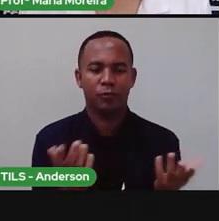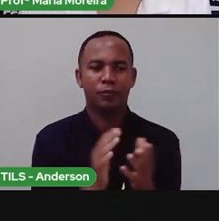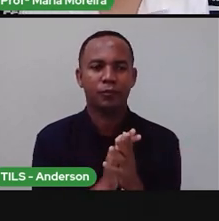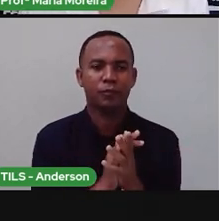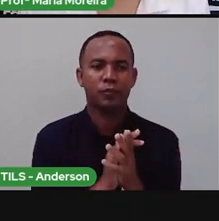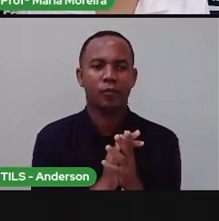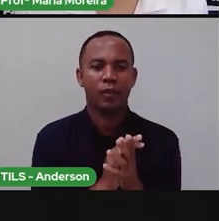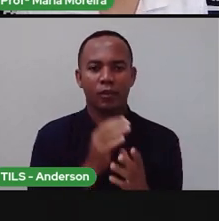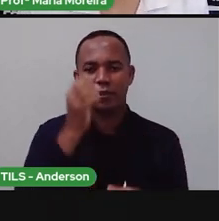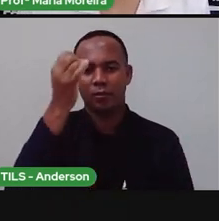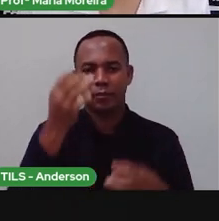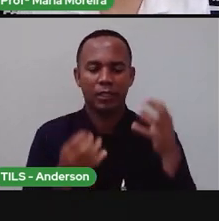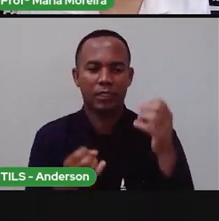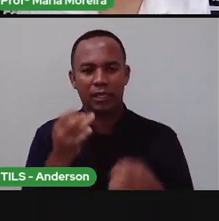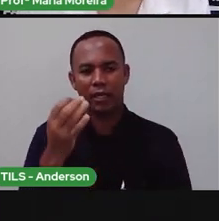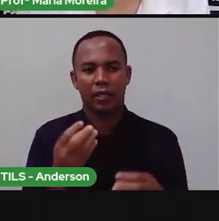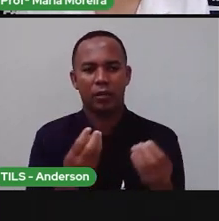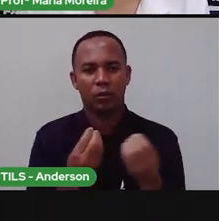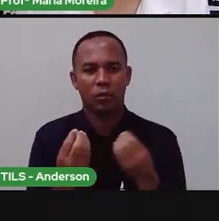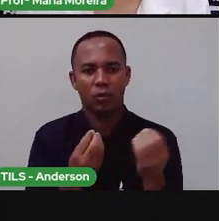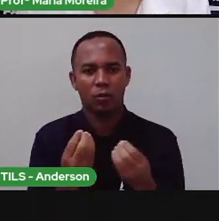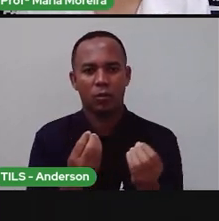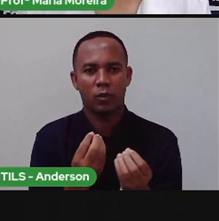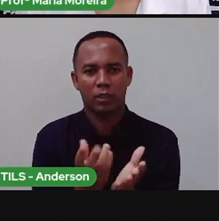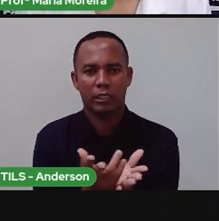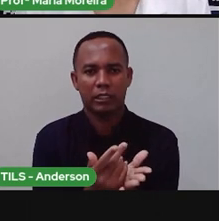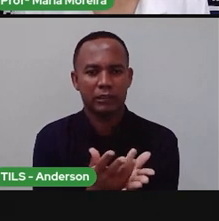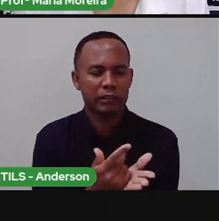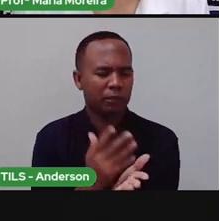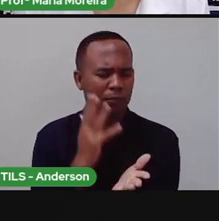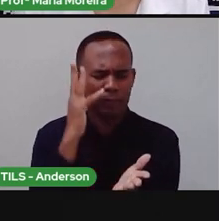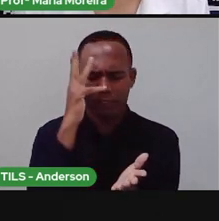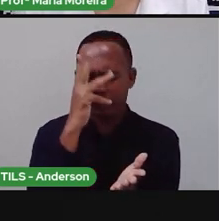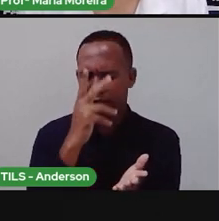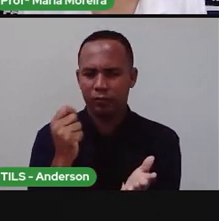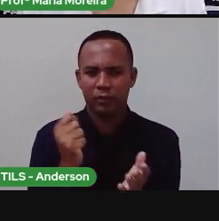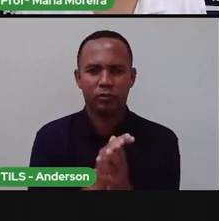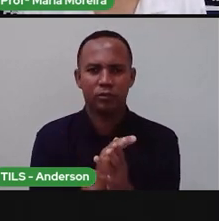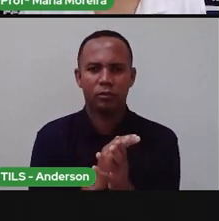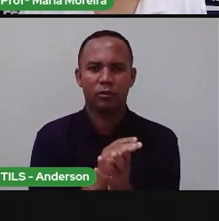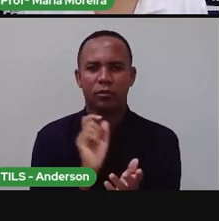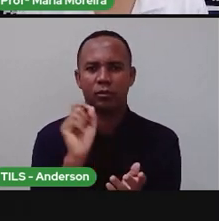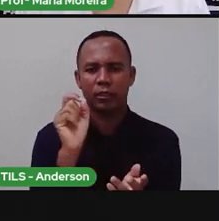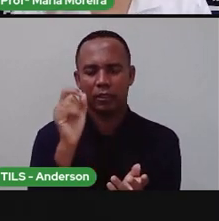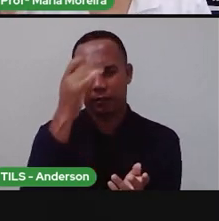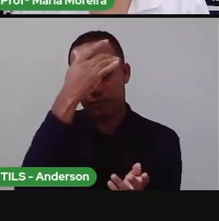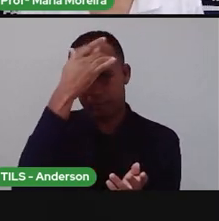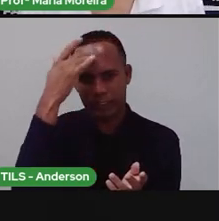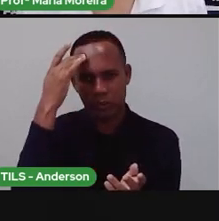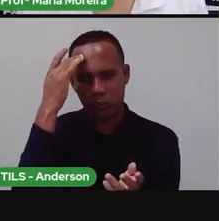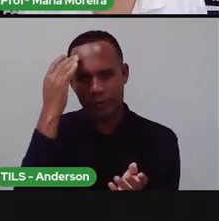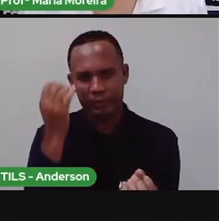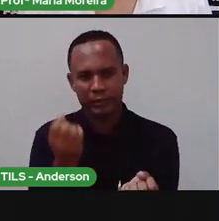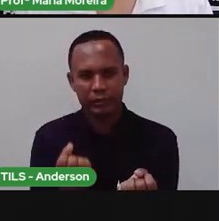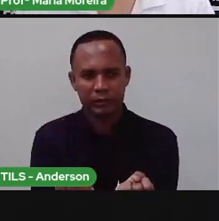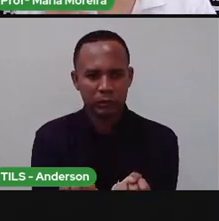E vamos falar sobre essa imagem maravilhosa que tem aí. Olha, uma pessoa segurando o planeta Terra e ele está